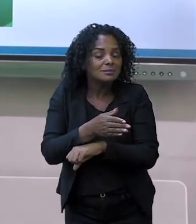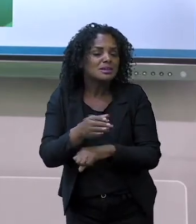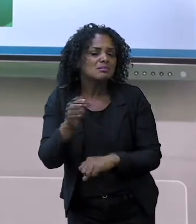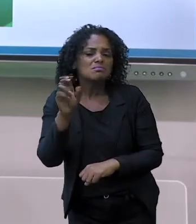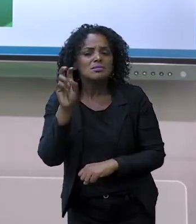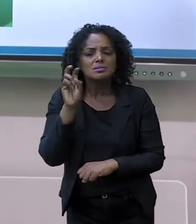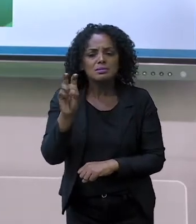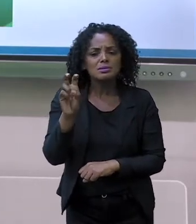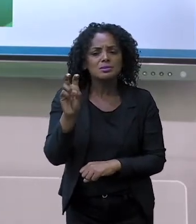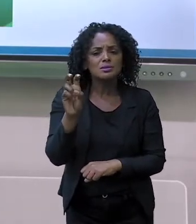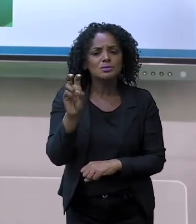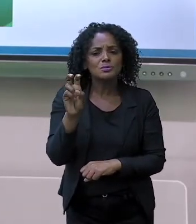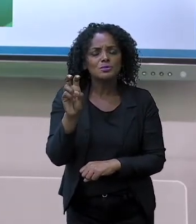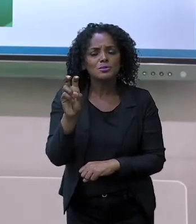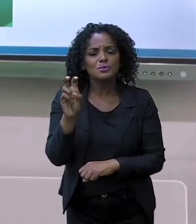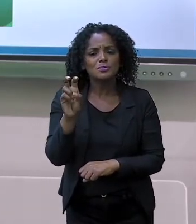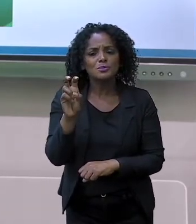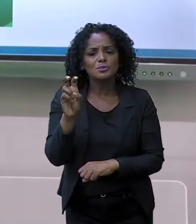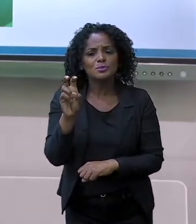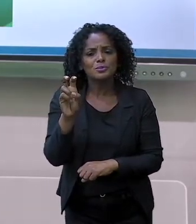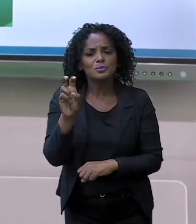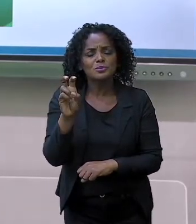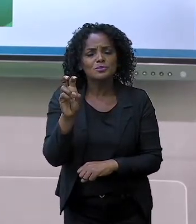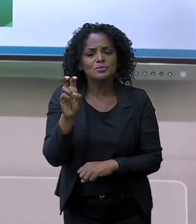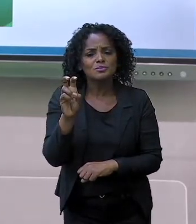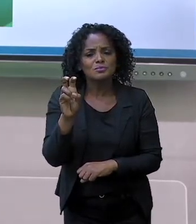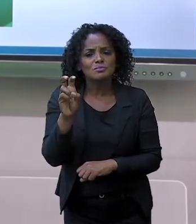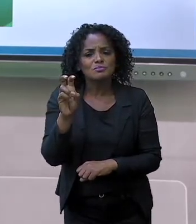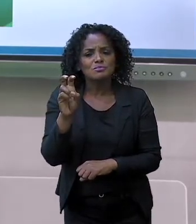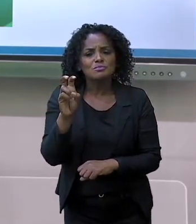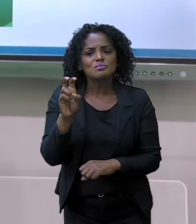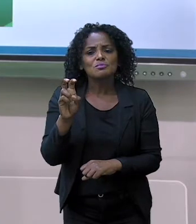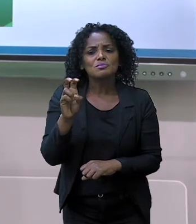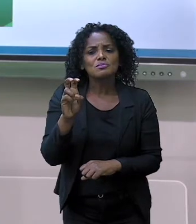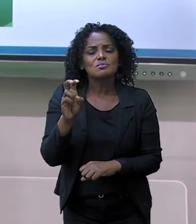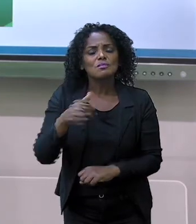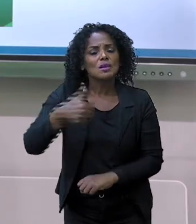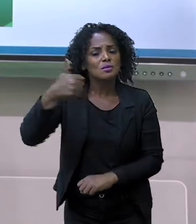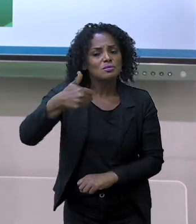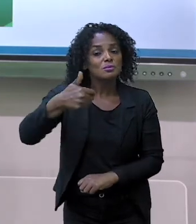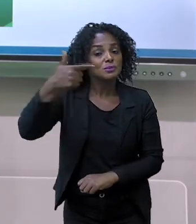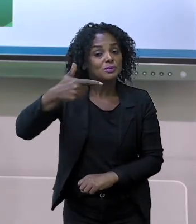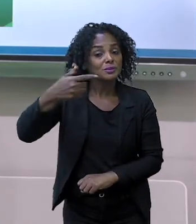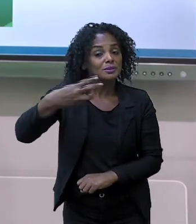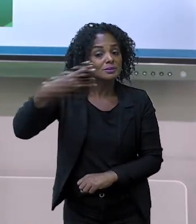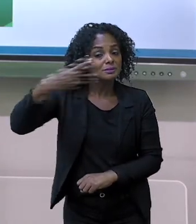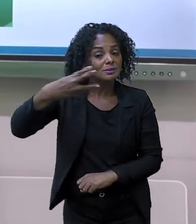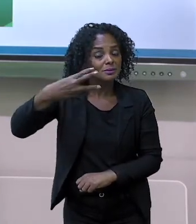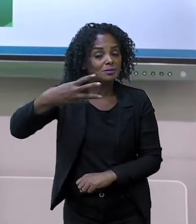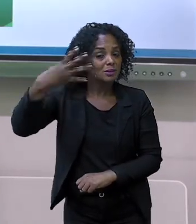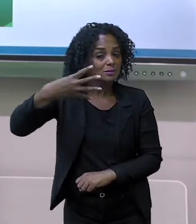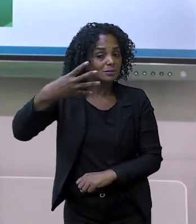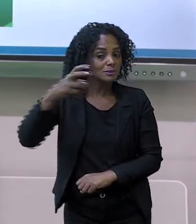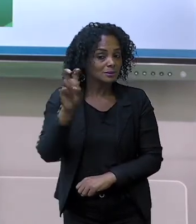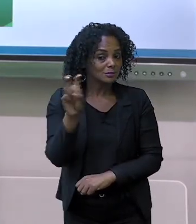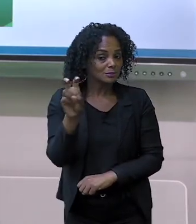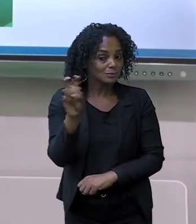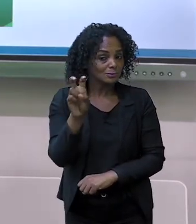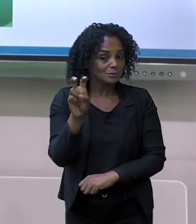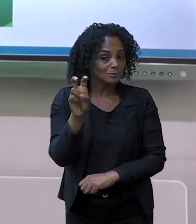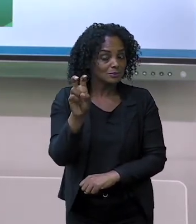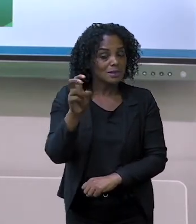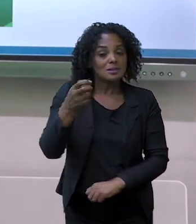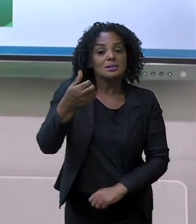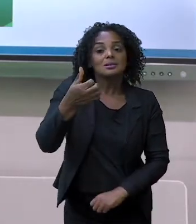Seis. Mais um. Vamos conferir para ver se está certo? Um, dois, três, quatro, cinco.